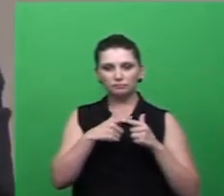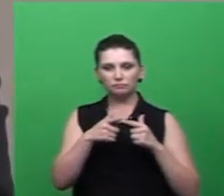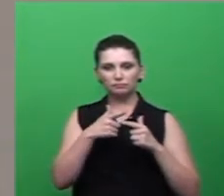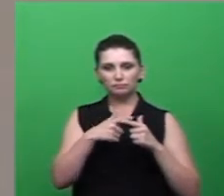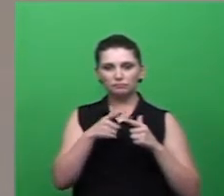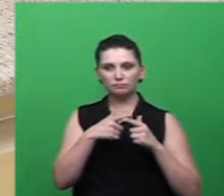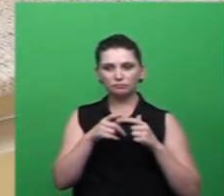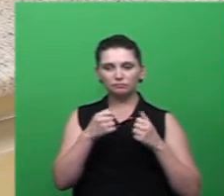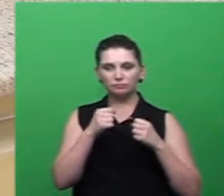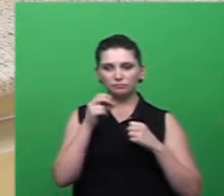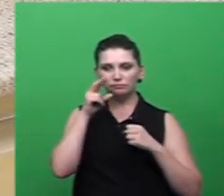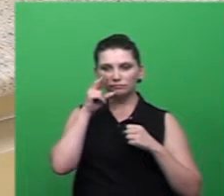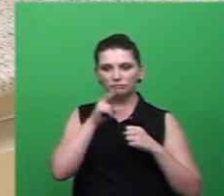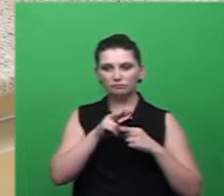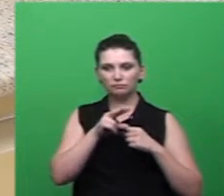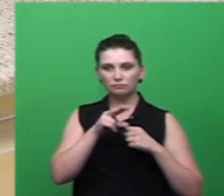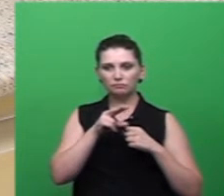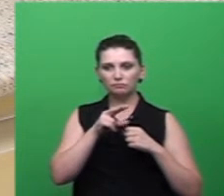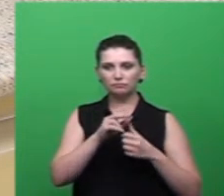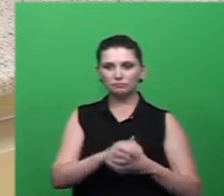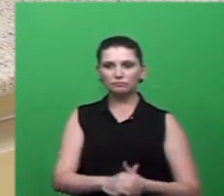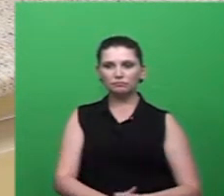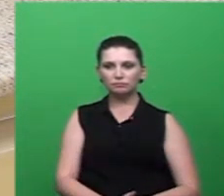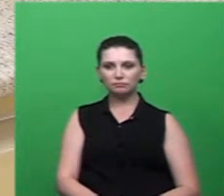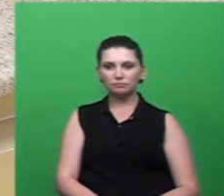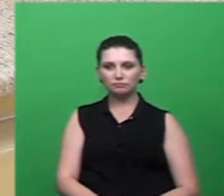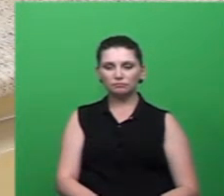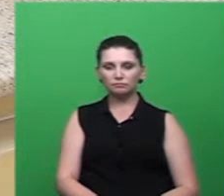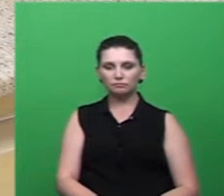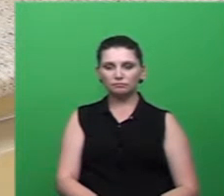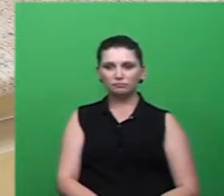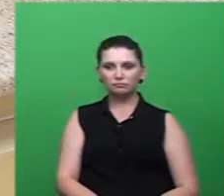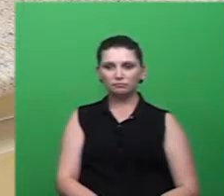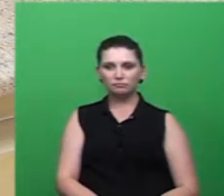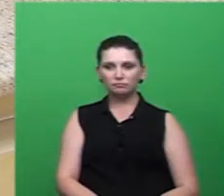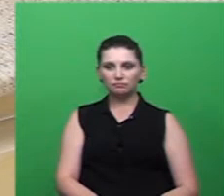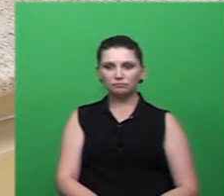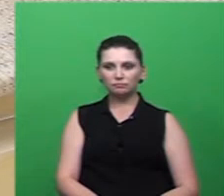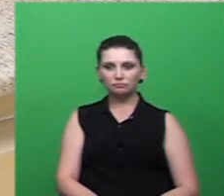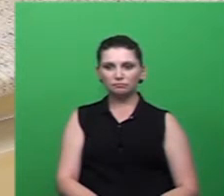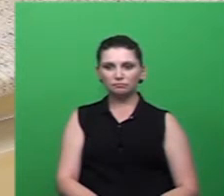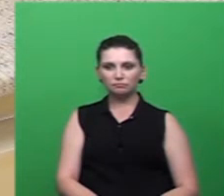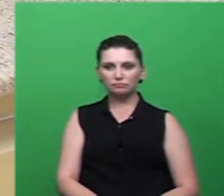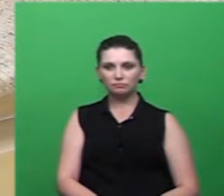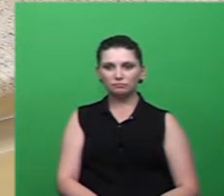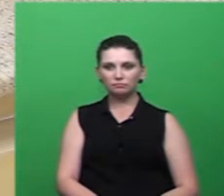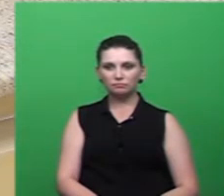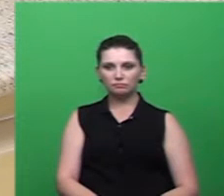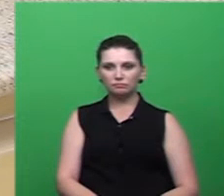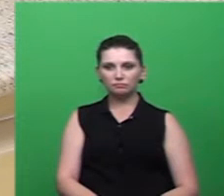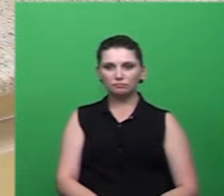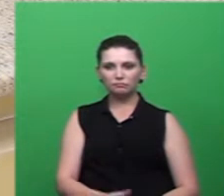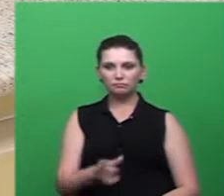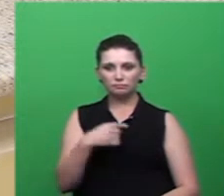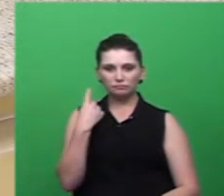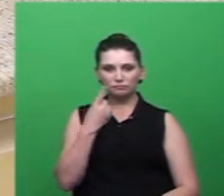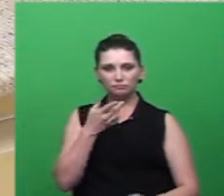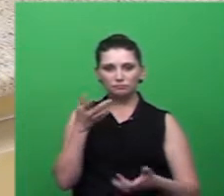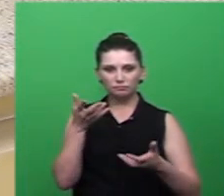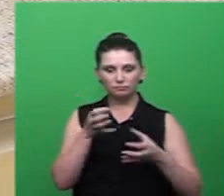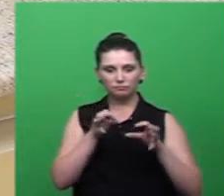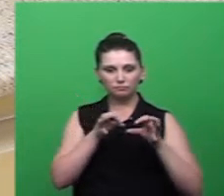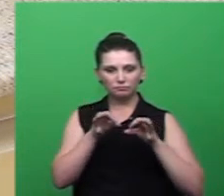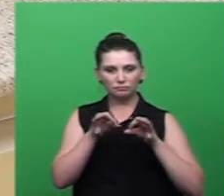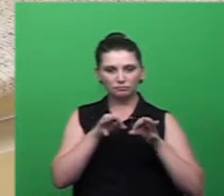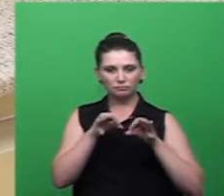AIDS então eu quero saber se estão preparados também esse pessoal está preparado para também fazer esse tipo de trabalho não